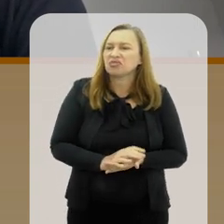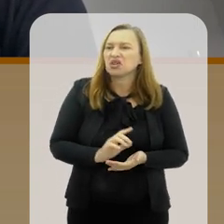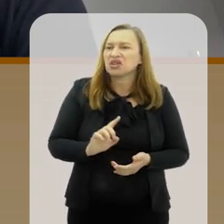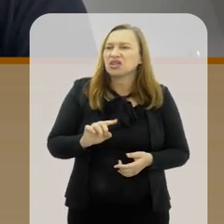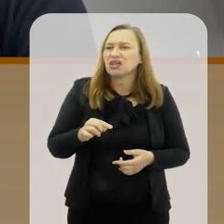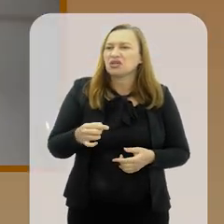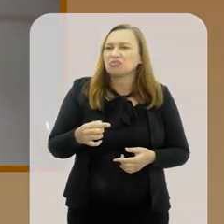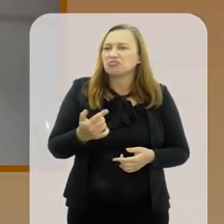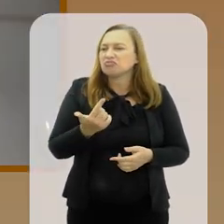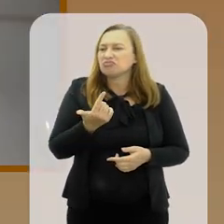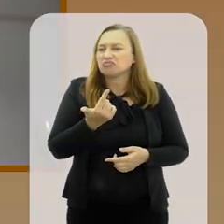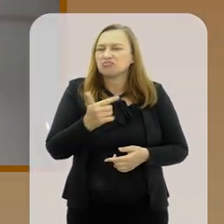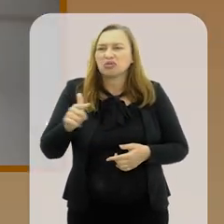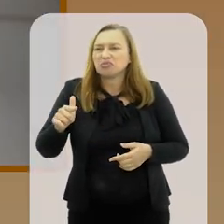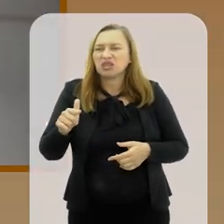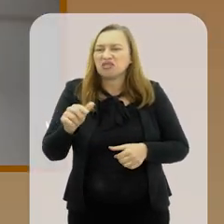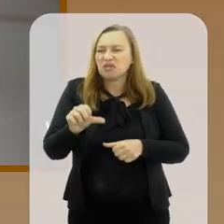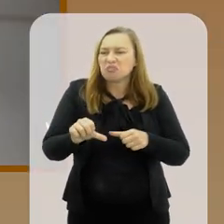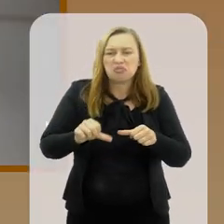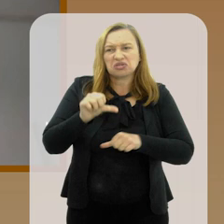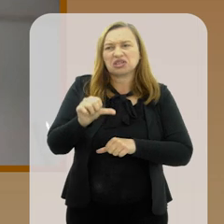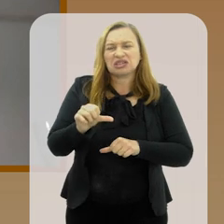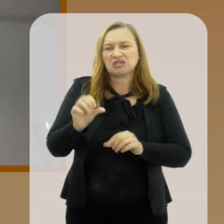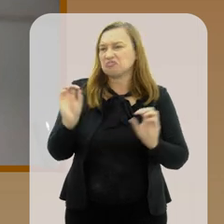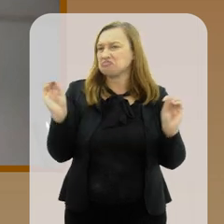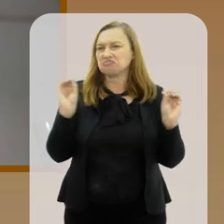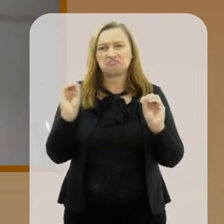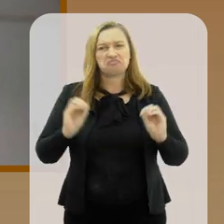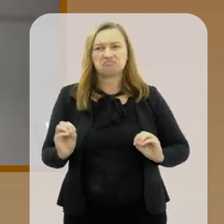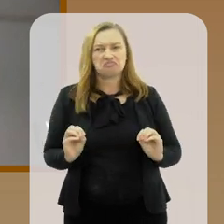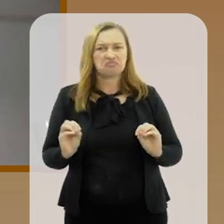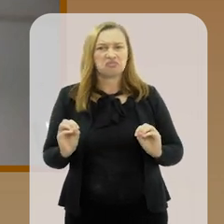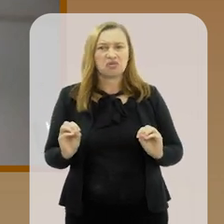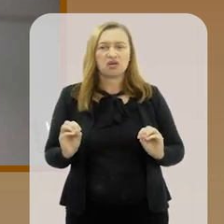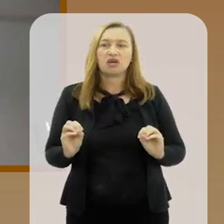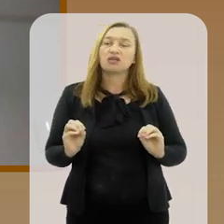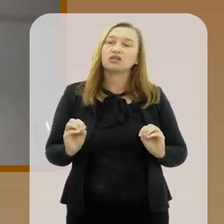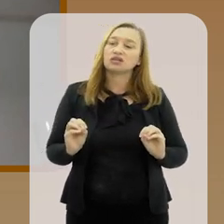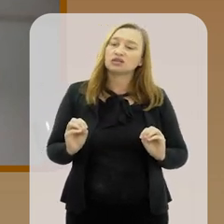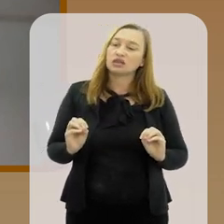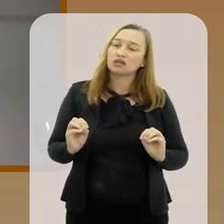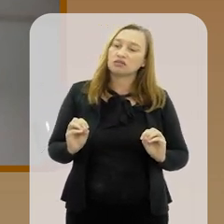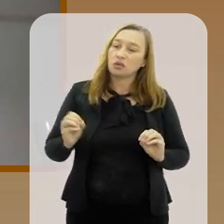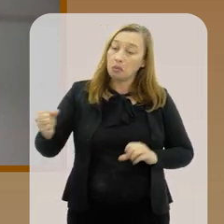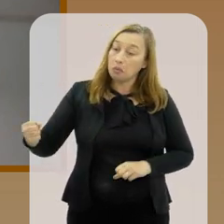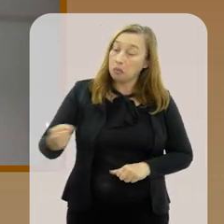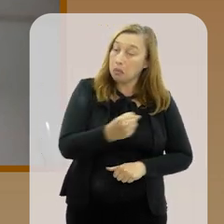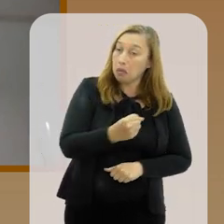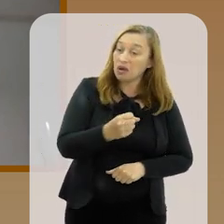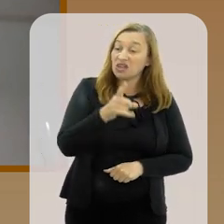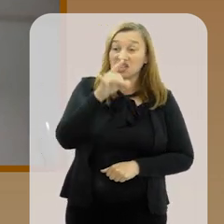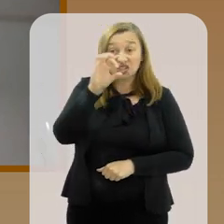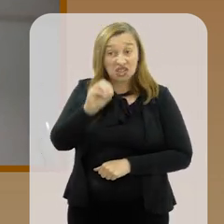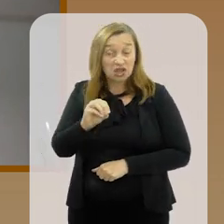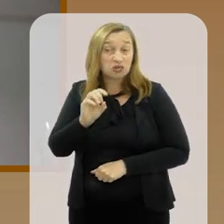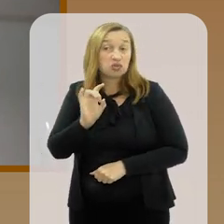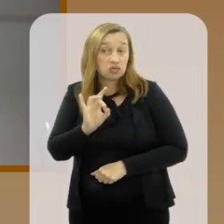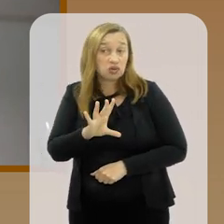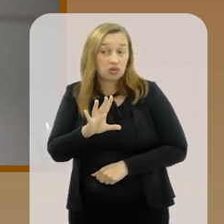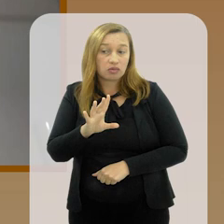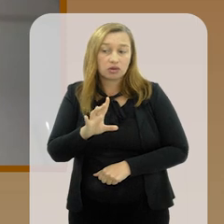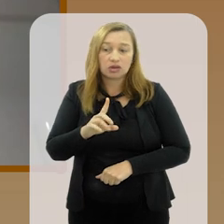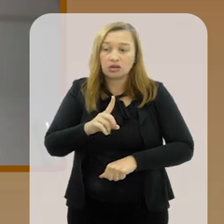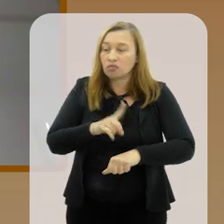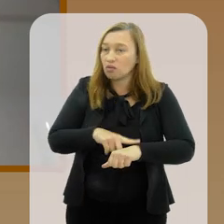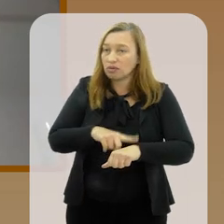nenhuma mudança. Foi mais uma, provavelmente, uma... Fizeram uma promoção cedo para que eu mantivesse meus elos com a